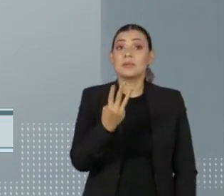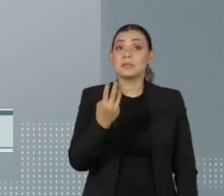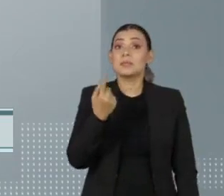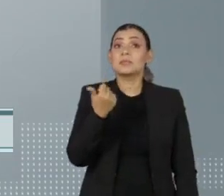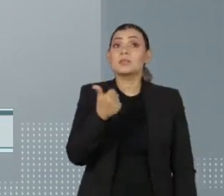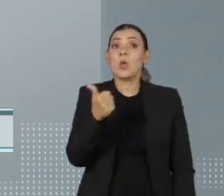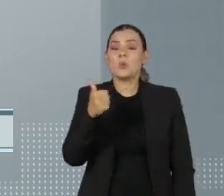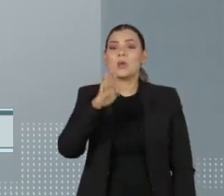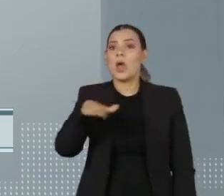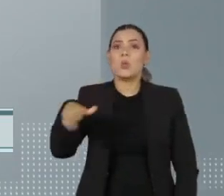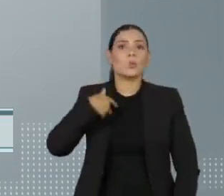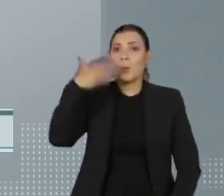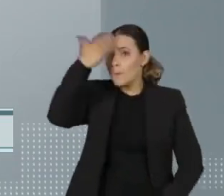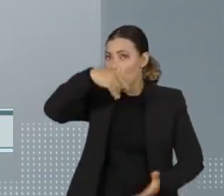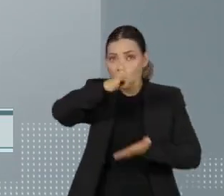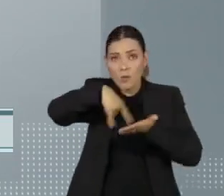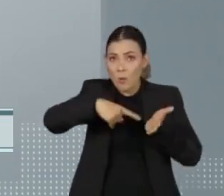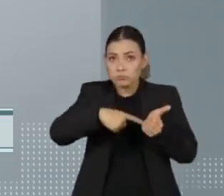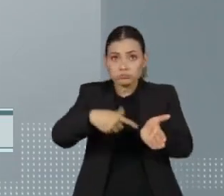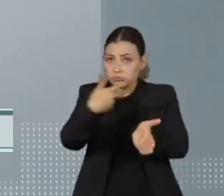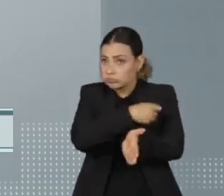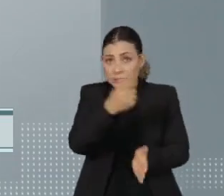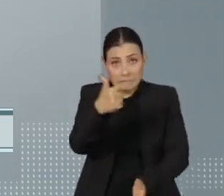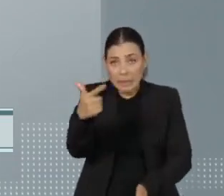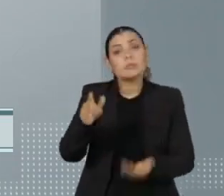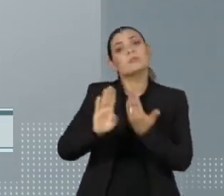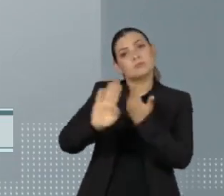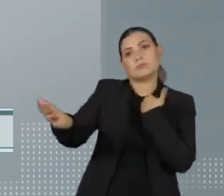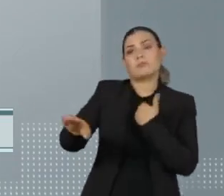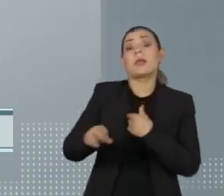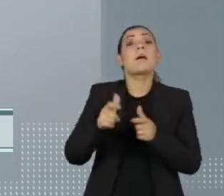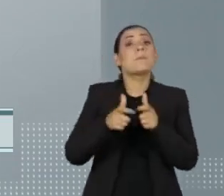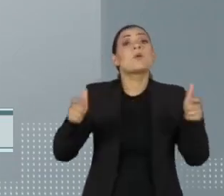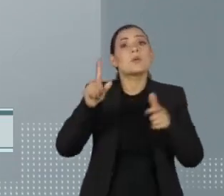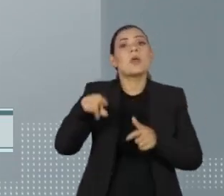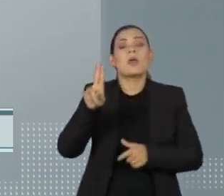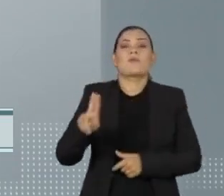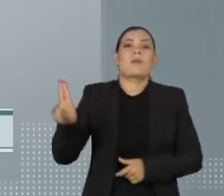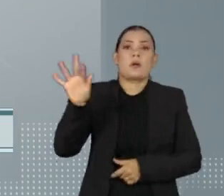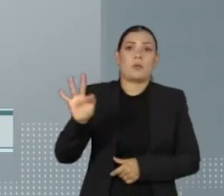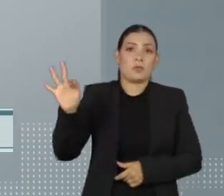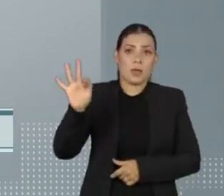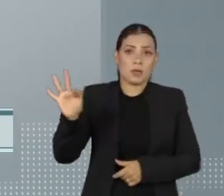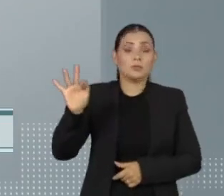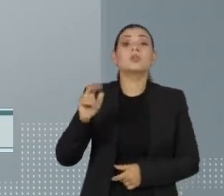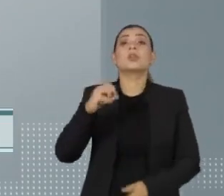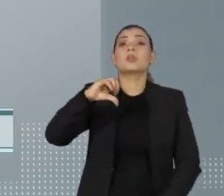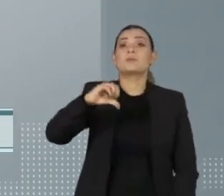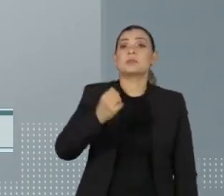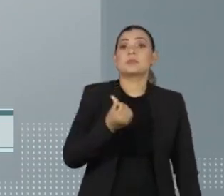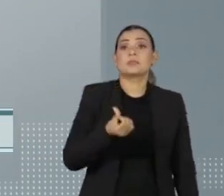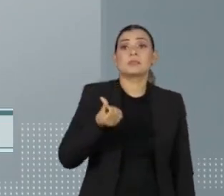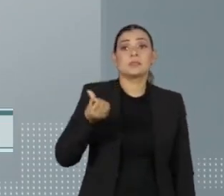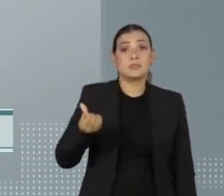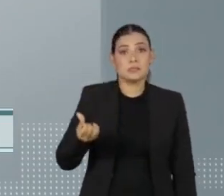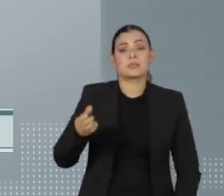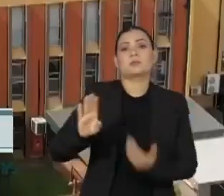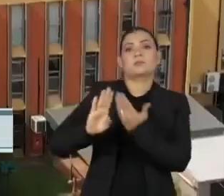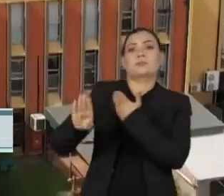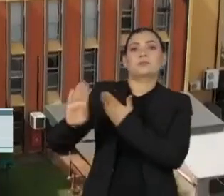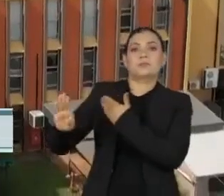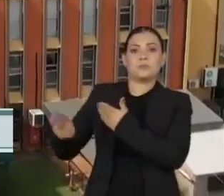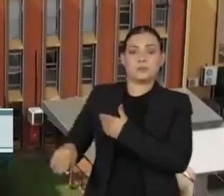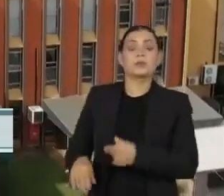comprovaram a imunização contra a Covid. A maior parte é de alunos da graduação, com 966 desligamentos.